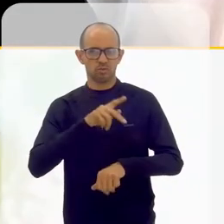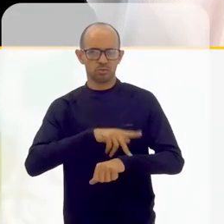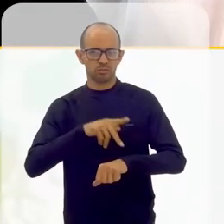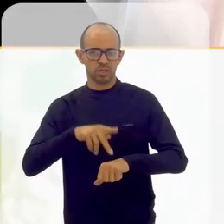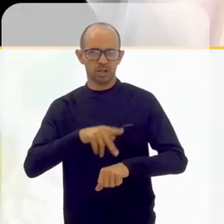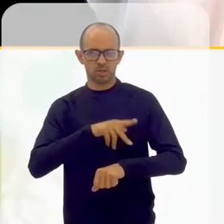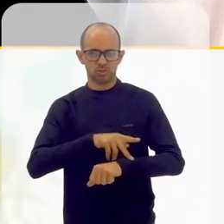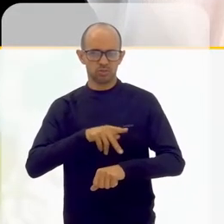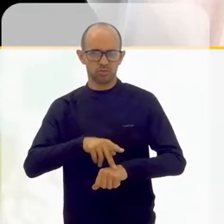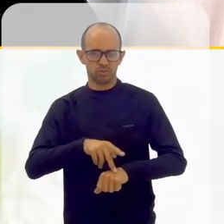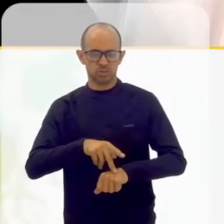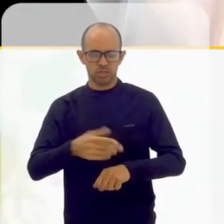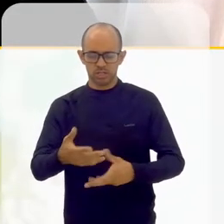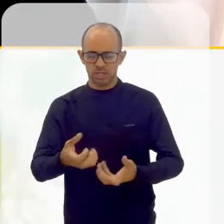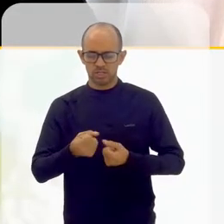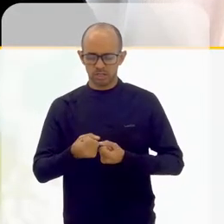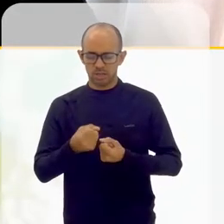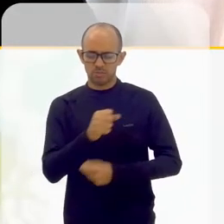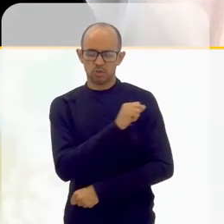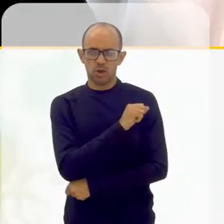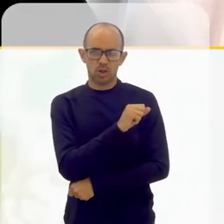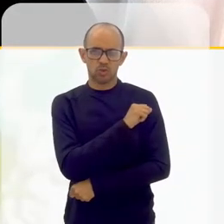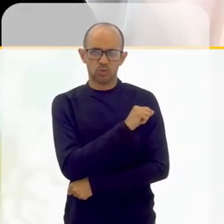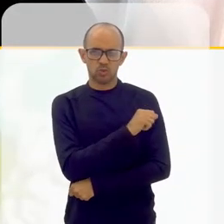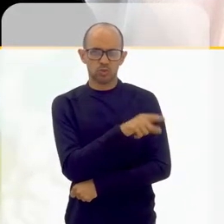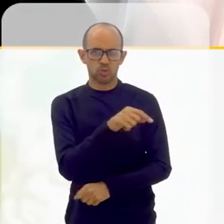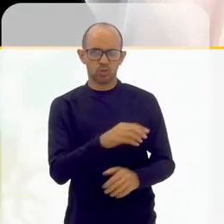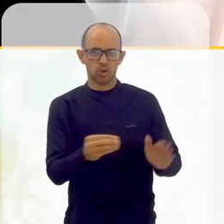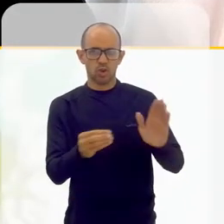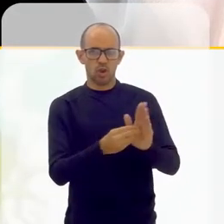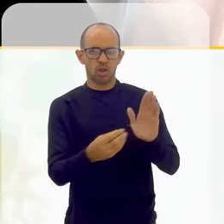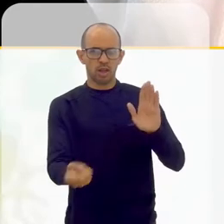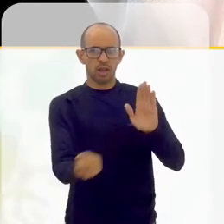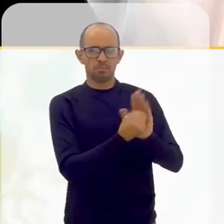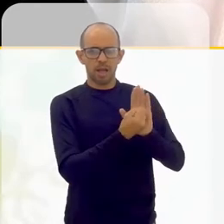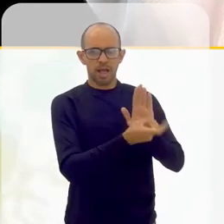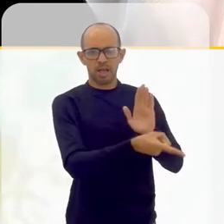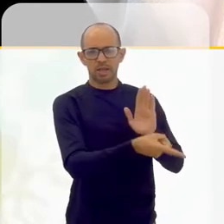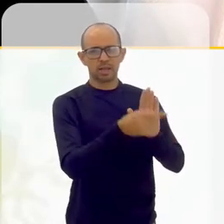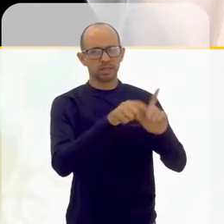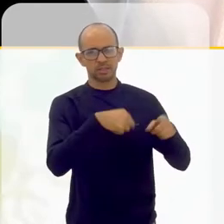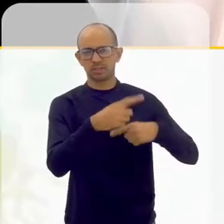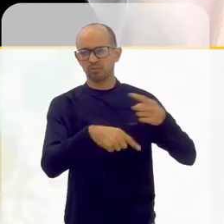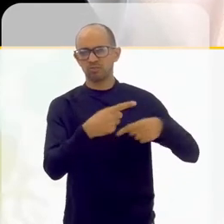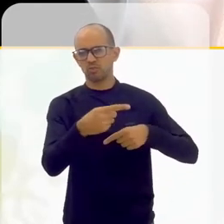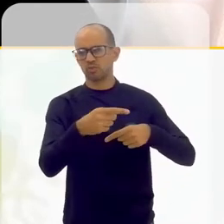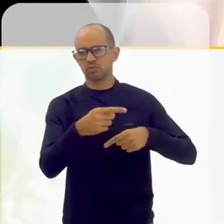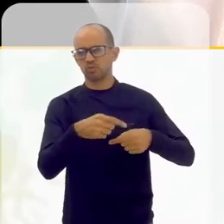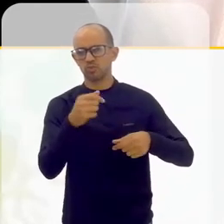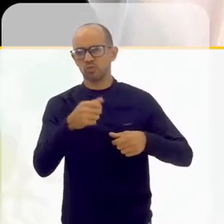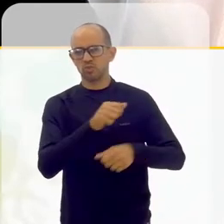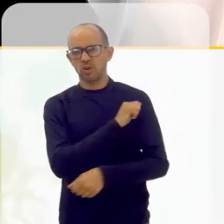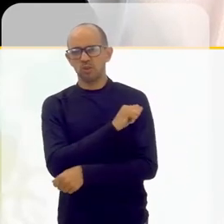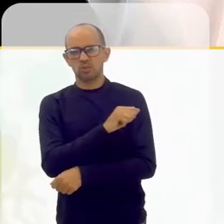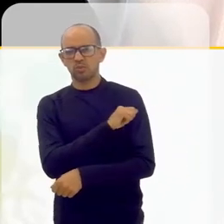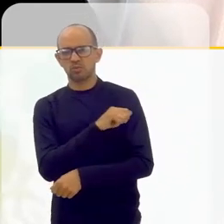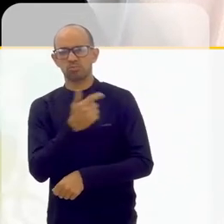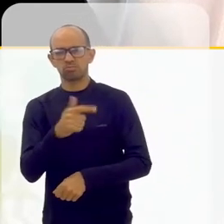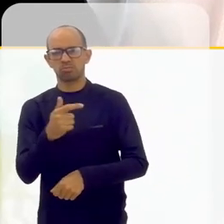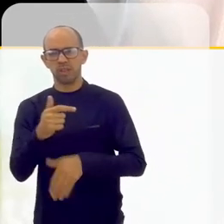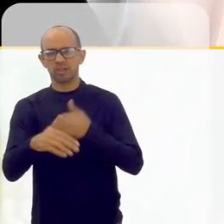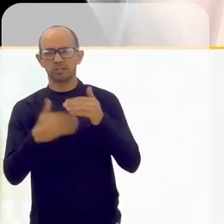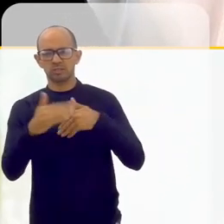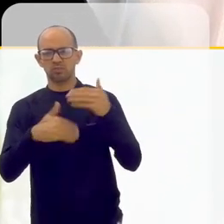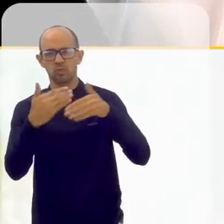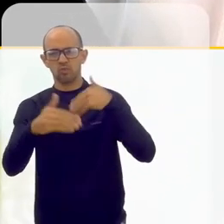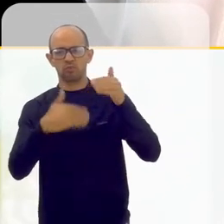mas muitas vezes elas recebem um aluno e colocam aquele rótulo lá e o aluno acaba não se